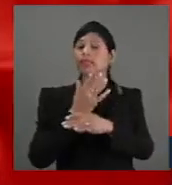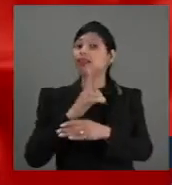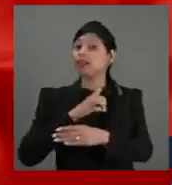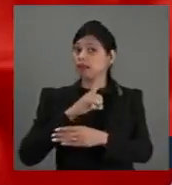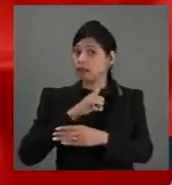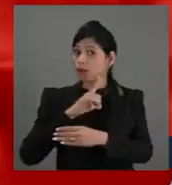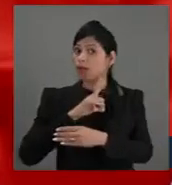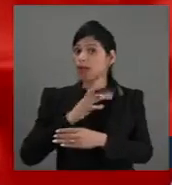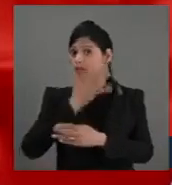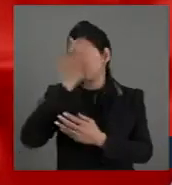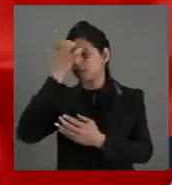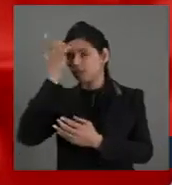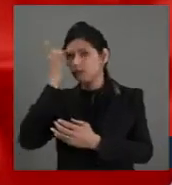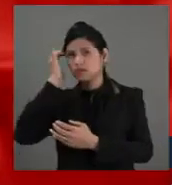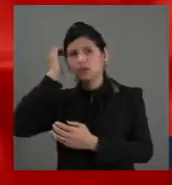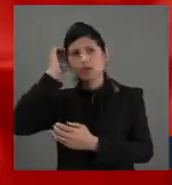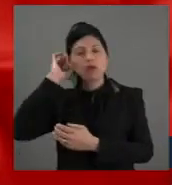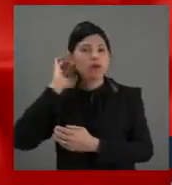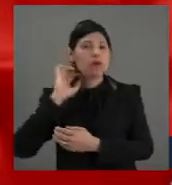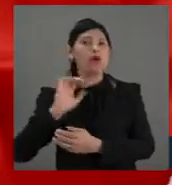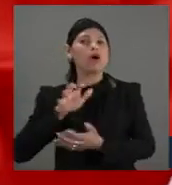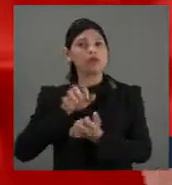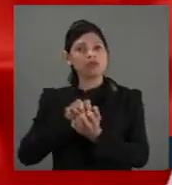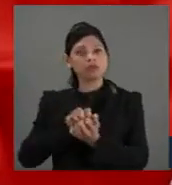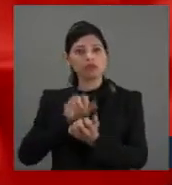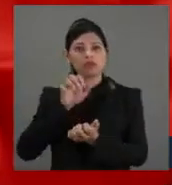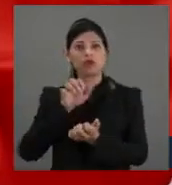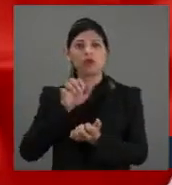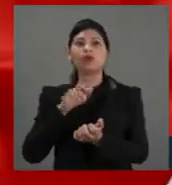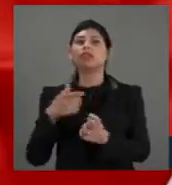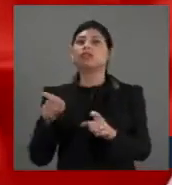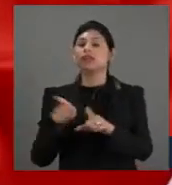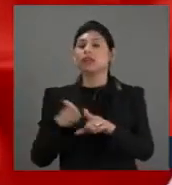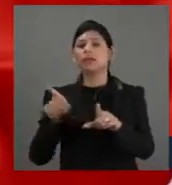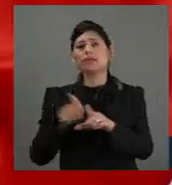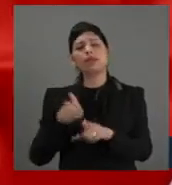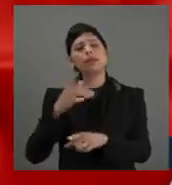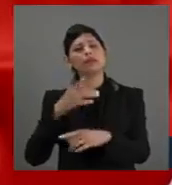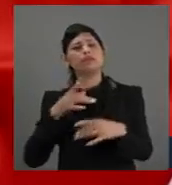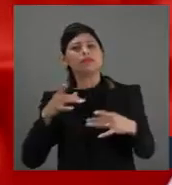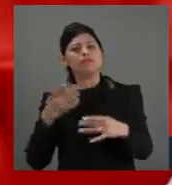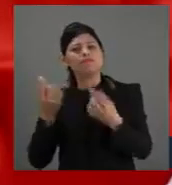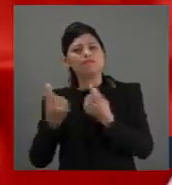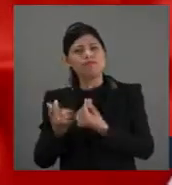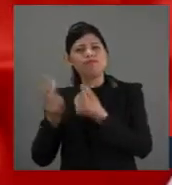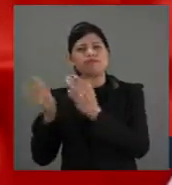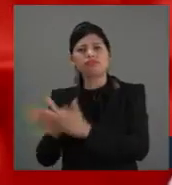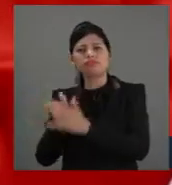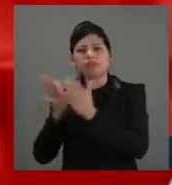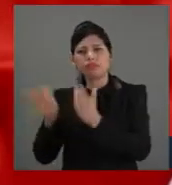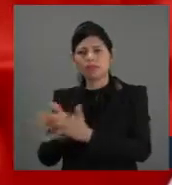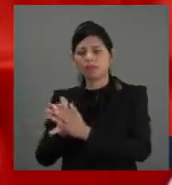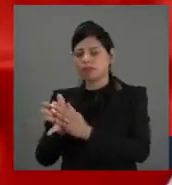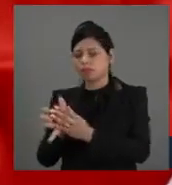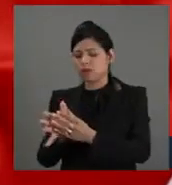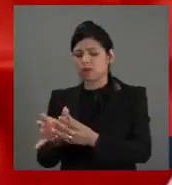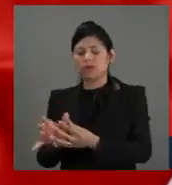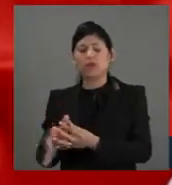aos idosos carentes que residem em instituições de longa permanência.